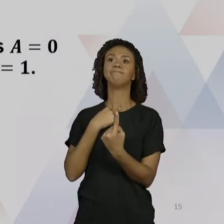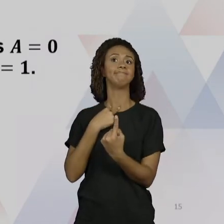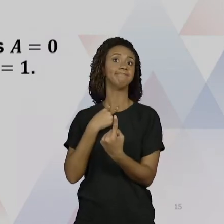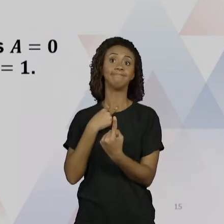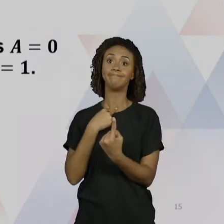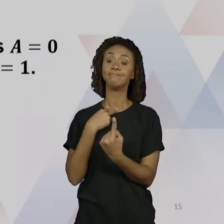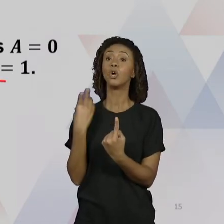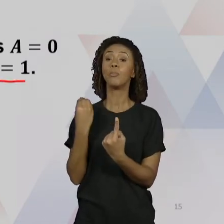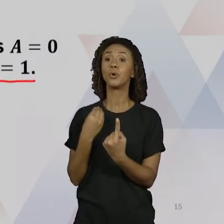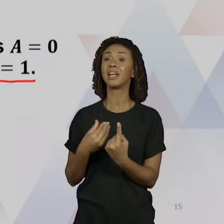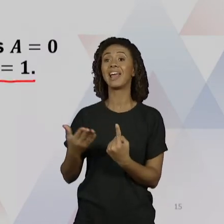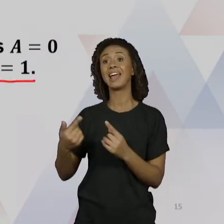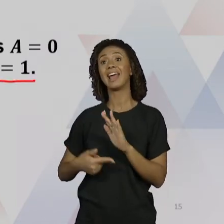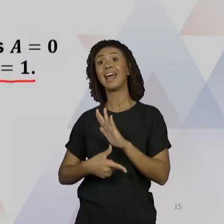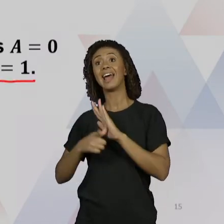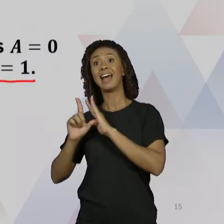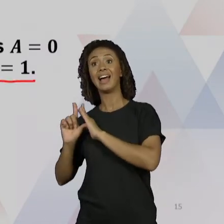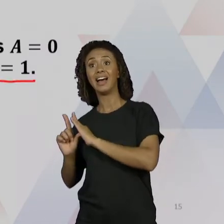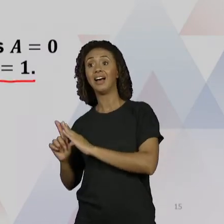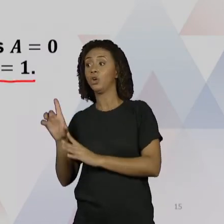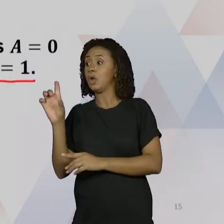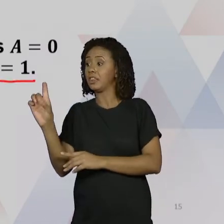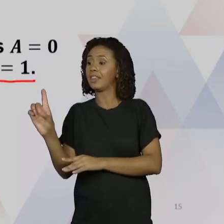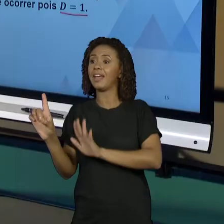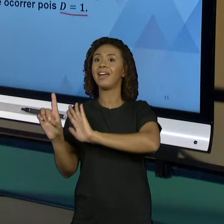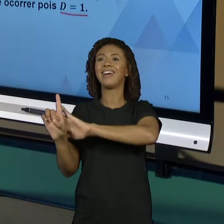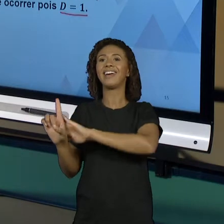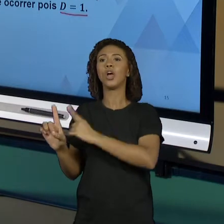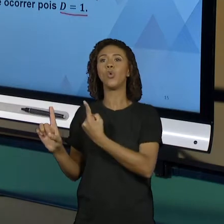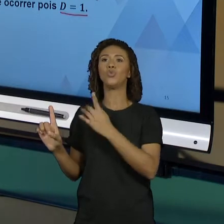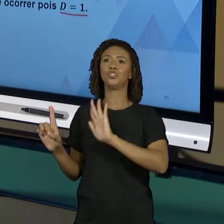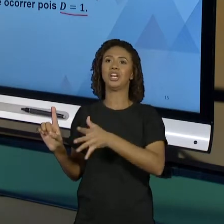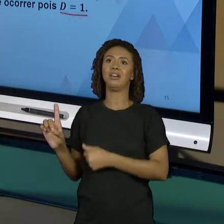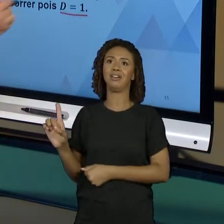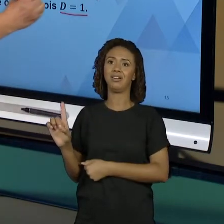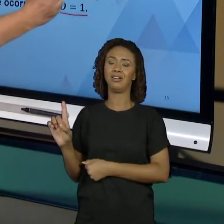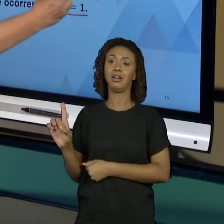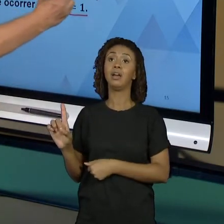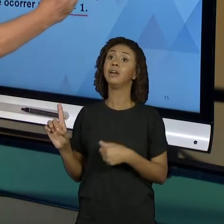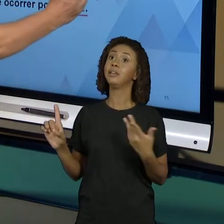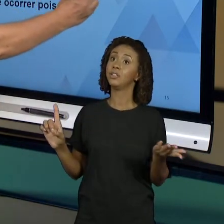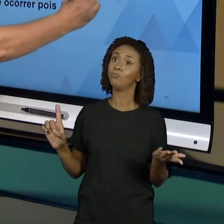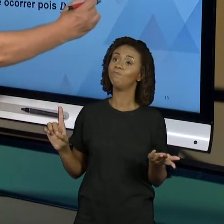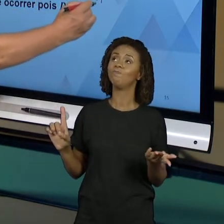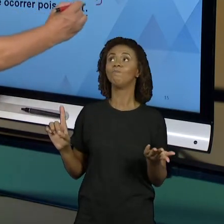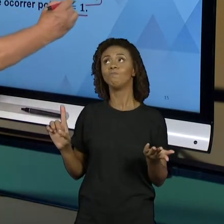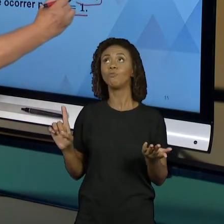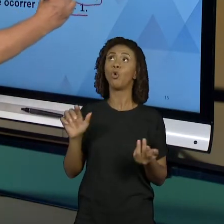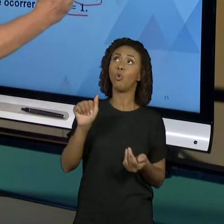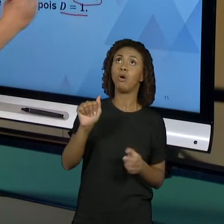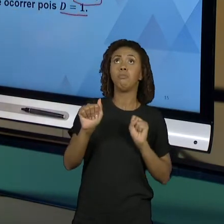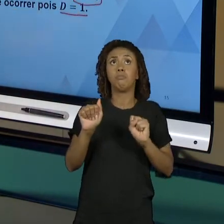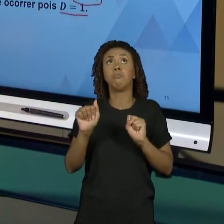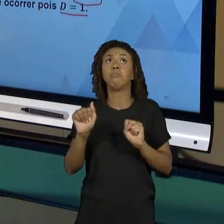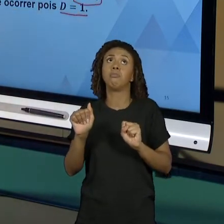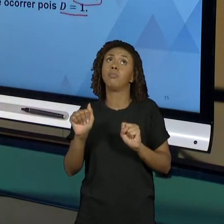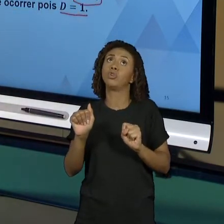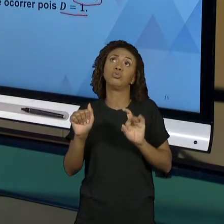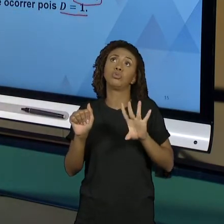porque o D já era 1 e letra diferente associa número diferente. Então a única possibilidade que eu tenho é que o A seja 0.